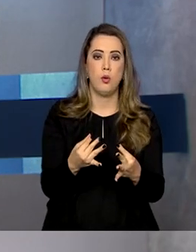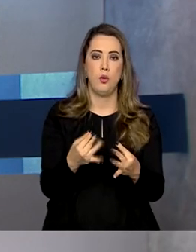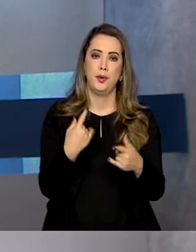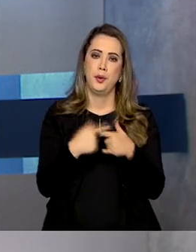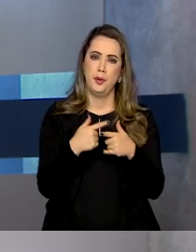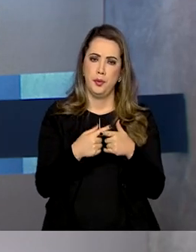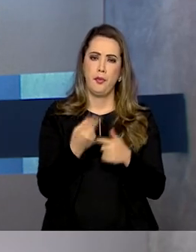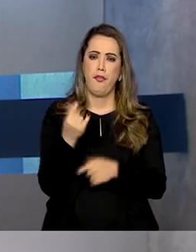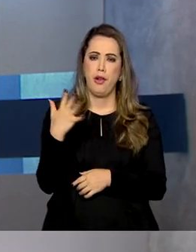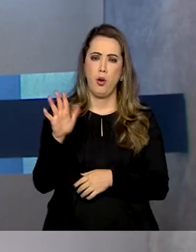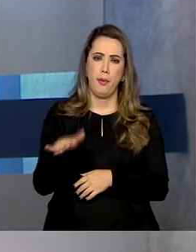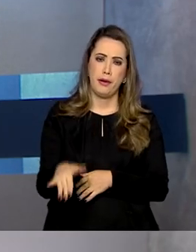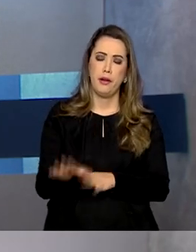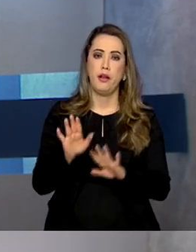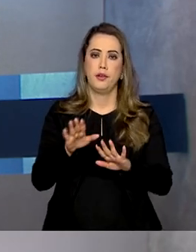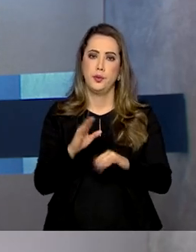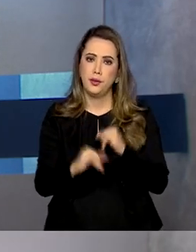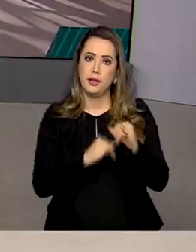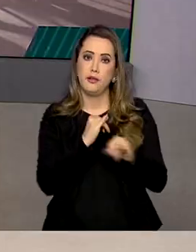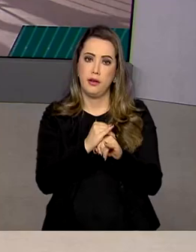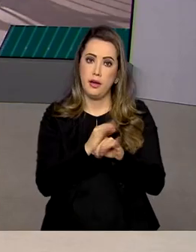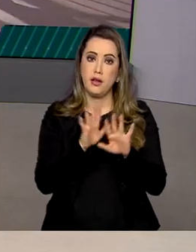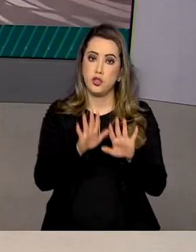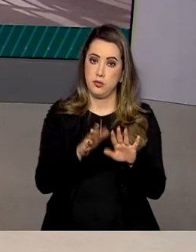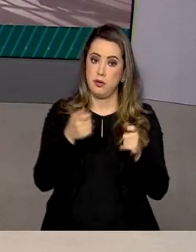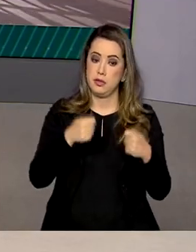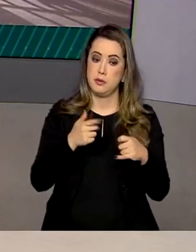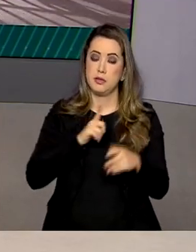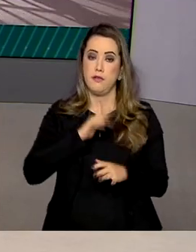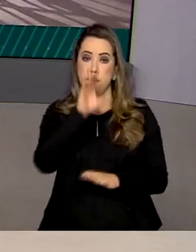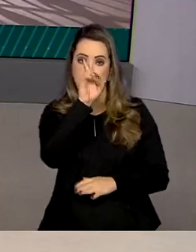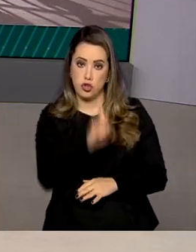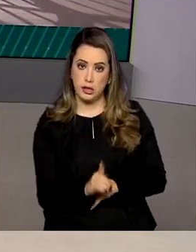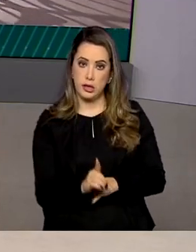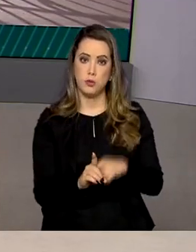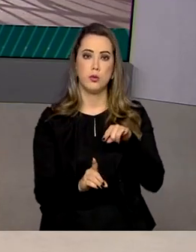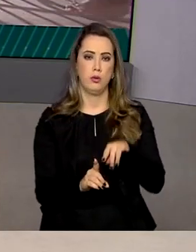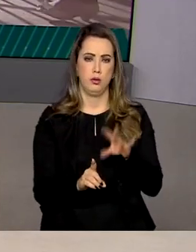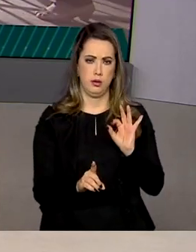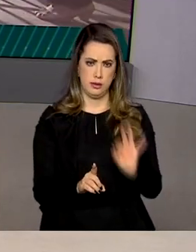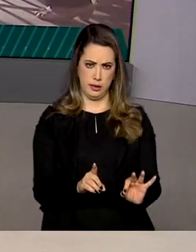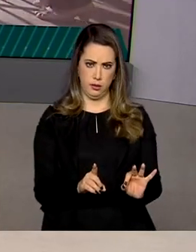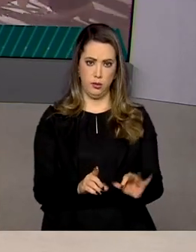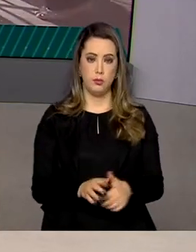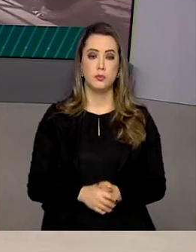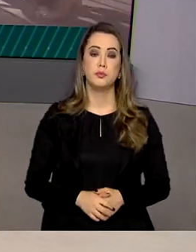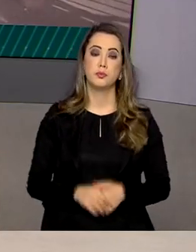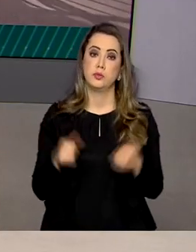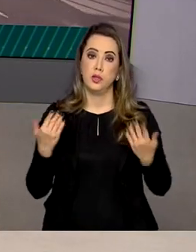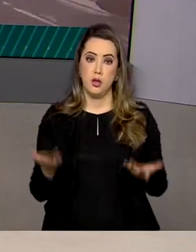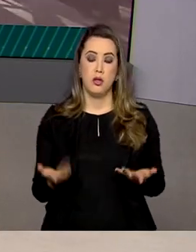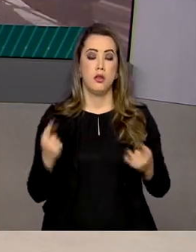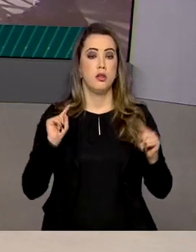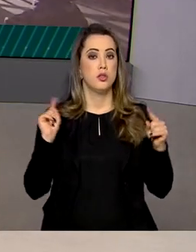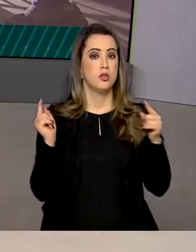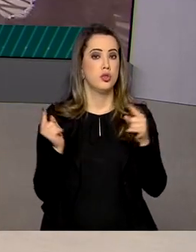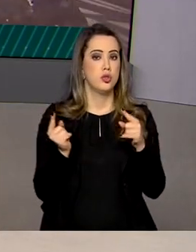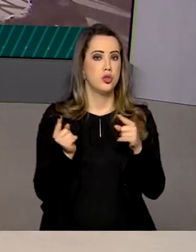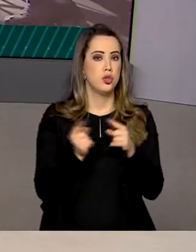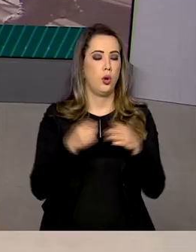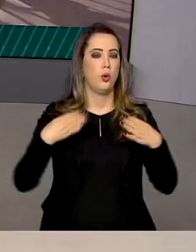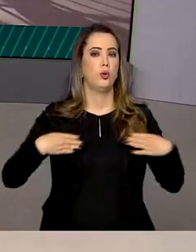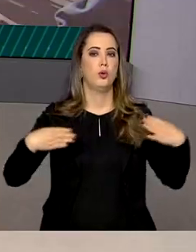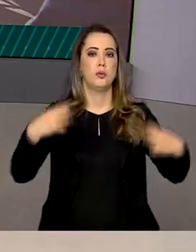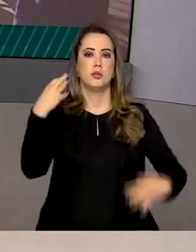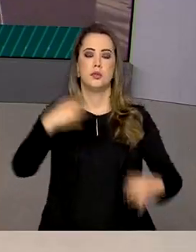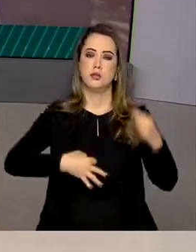aos direitos dos consumidores. De acordo com o boletim divulgado pelo Ministério da Justiça e Segurança Pública, em 2020,